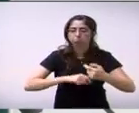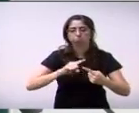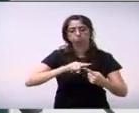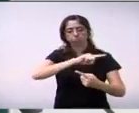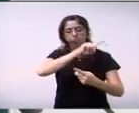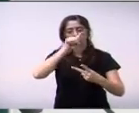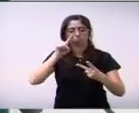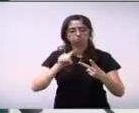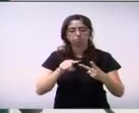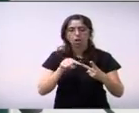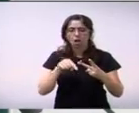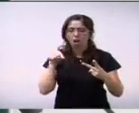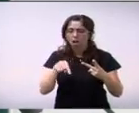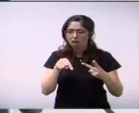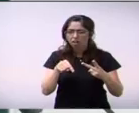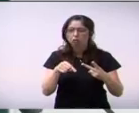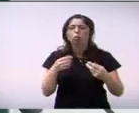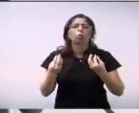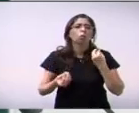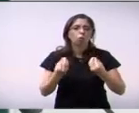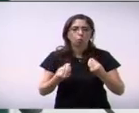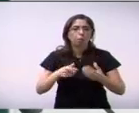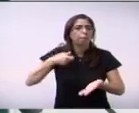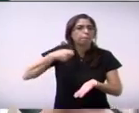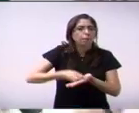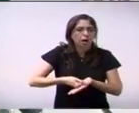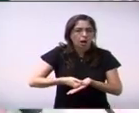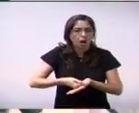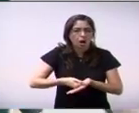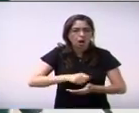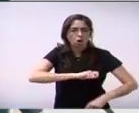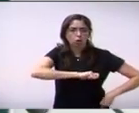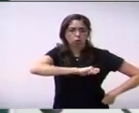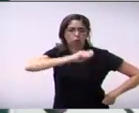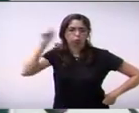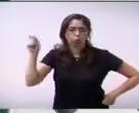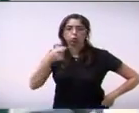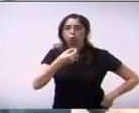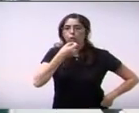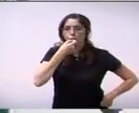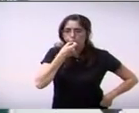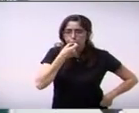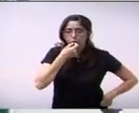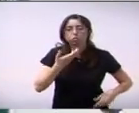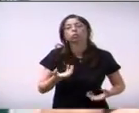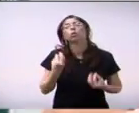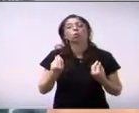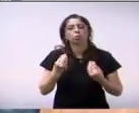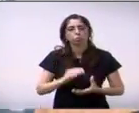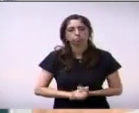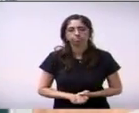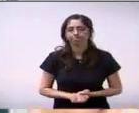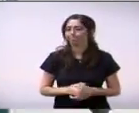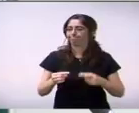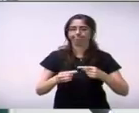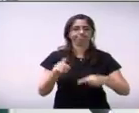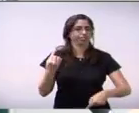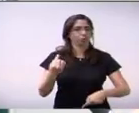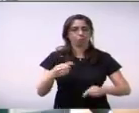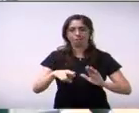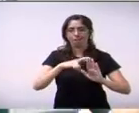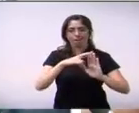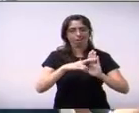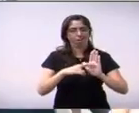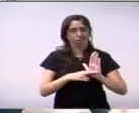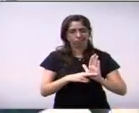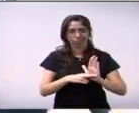segundo ponto eu estava lendo um jornal aqui recente e também fiz alguns requerimentos sobre isso